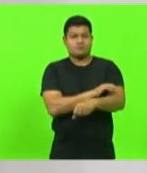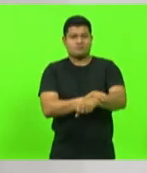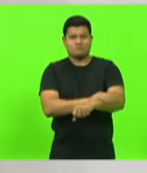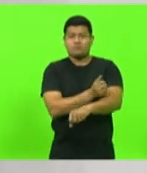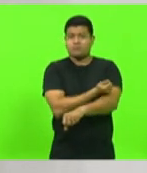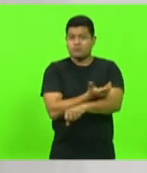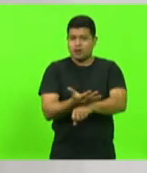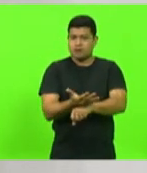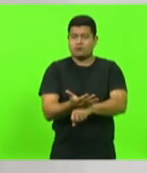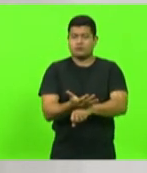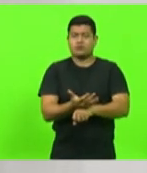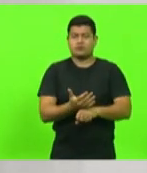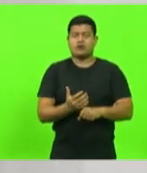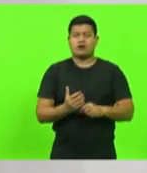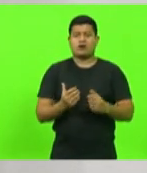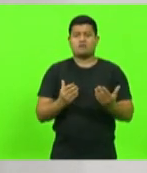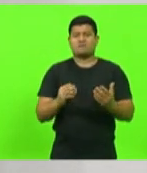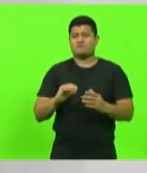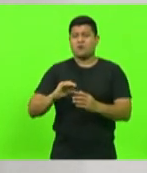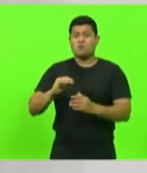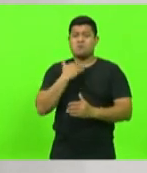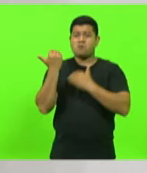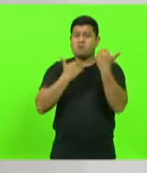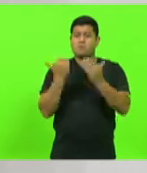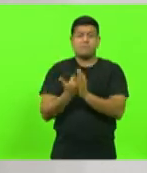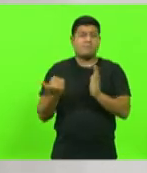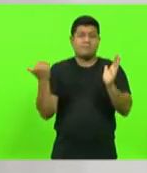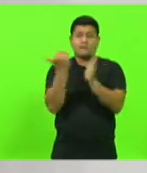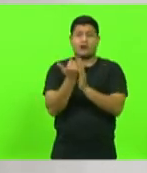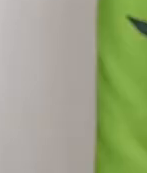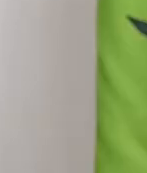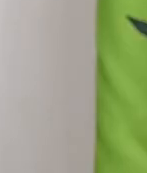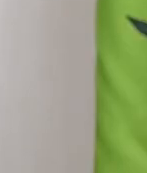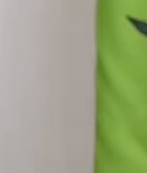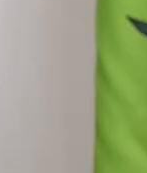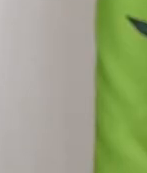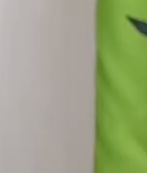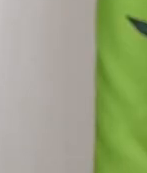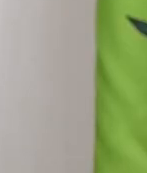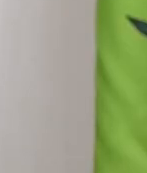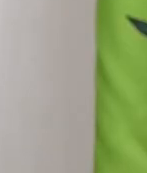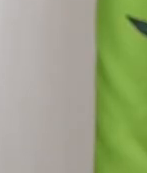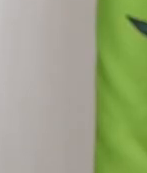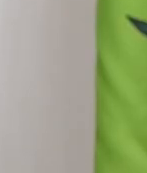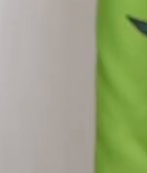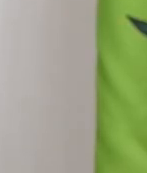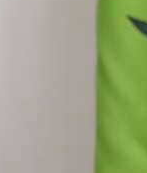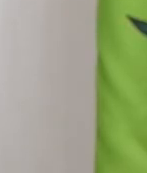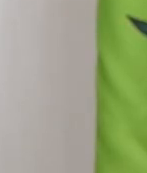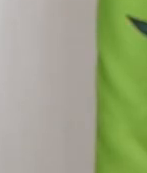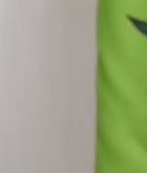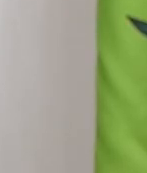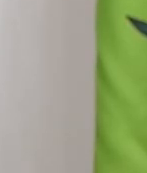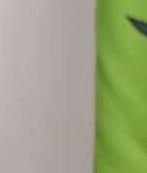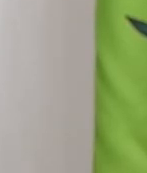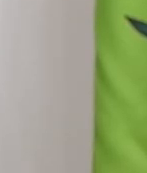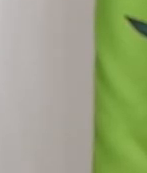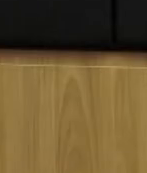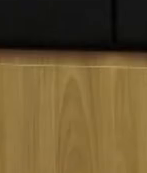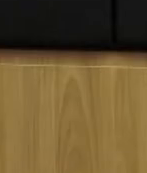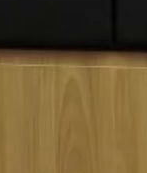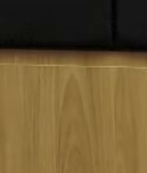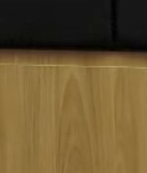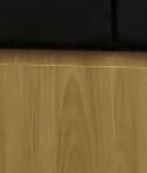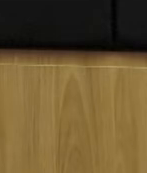senhoras, isso é violência racial. A convite da bancada feminina da Assembleia Legislativa,